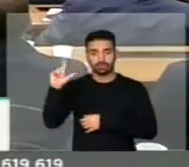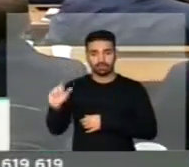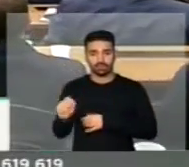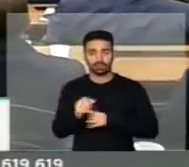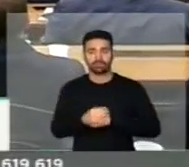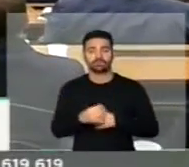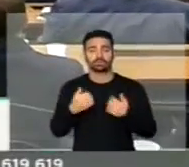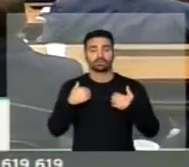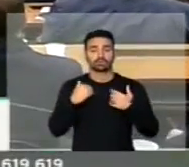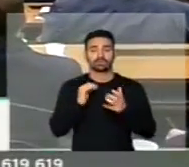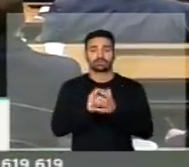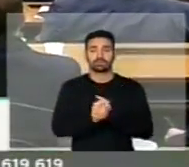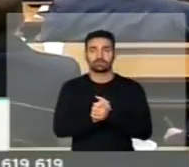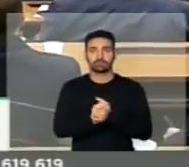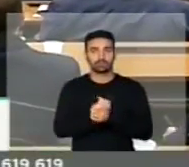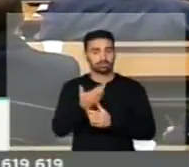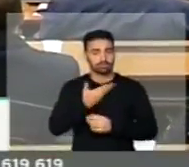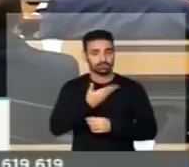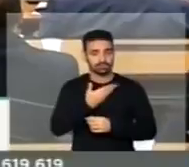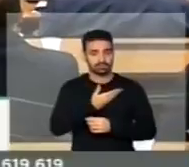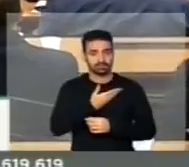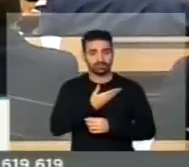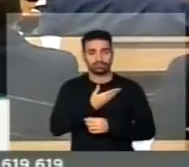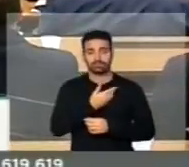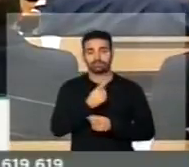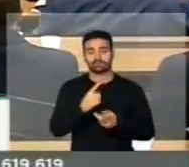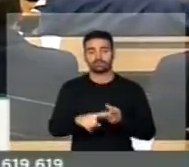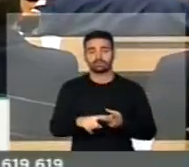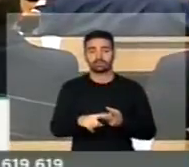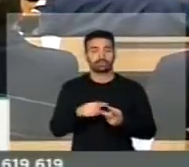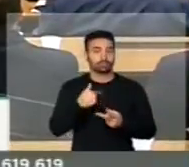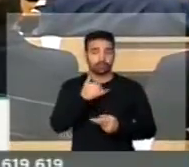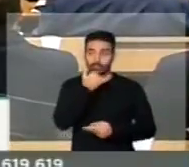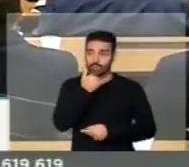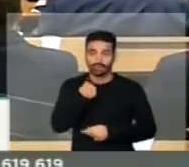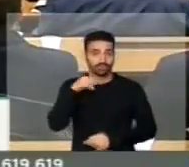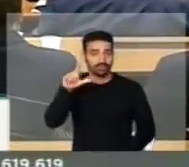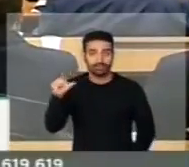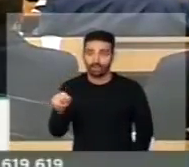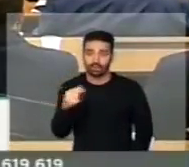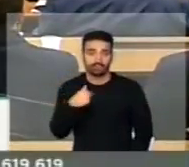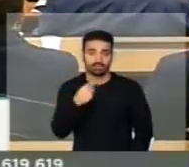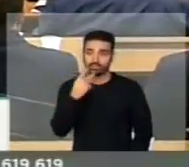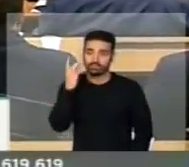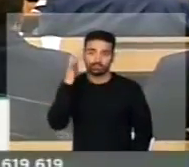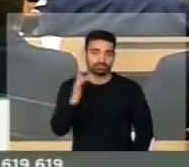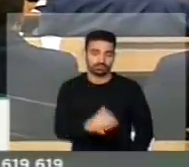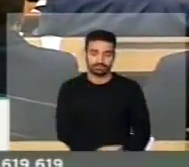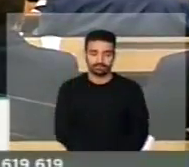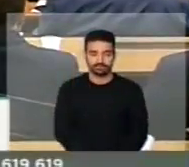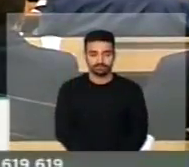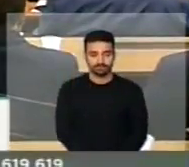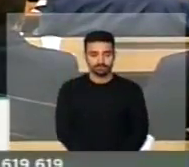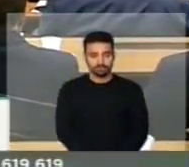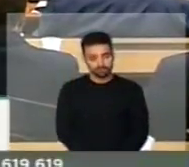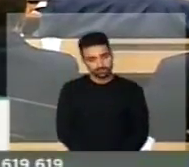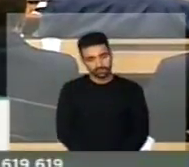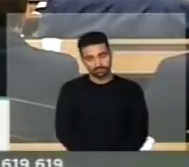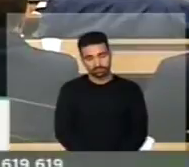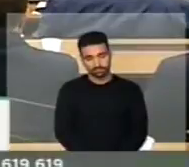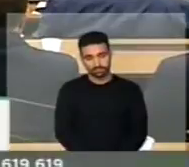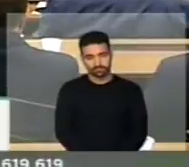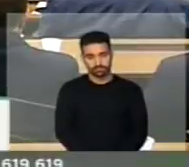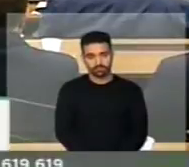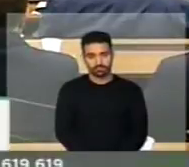nações, como é o caso da deputada eleita pela comunidade de descendentes italianos no Brasil. Vamos acompanhar a fala da